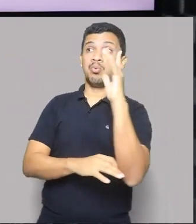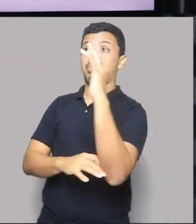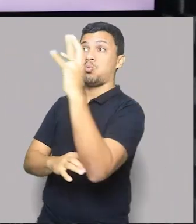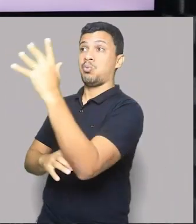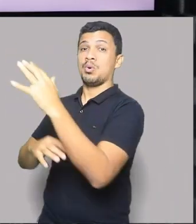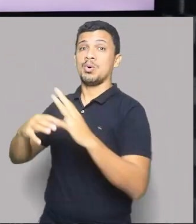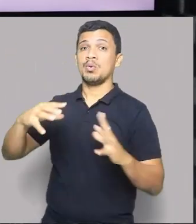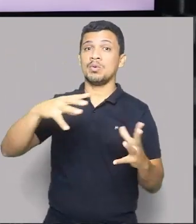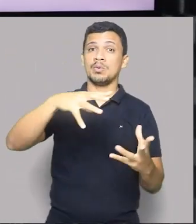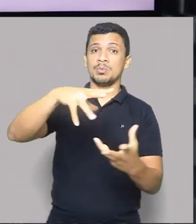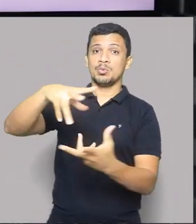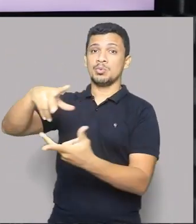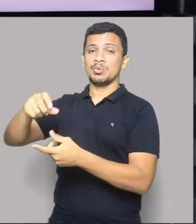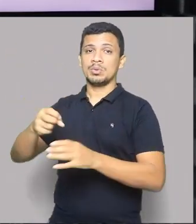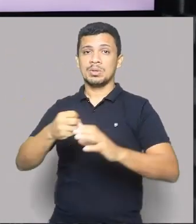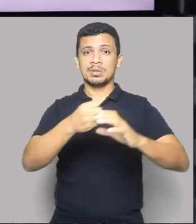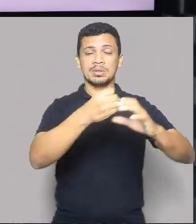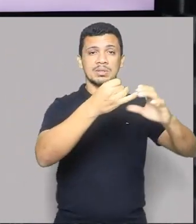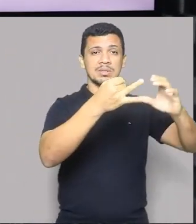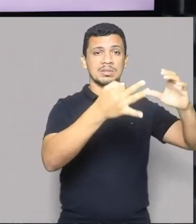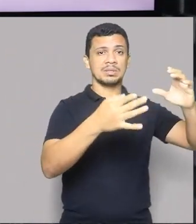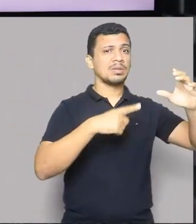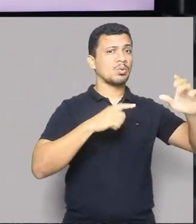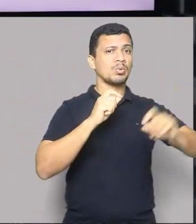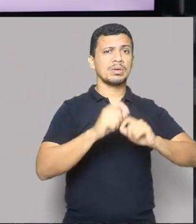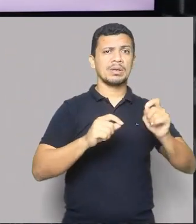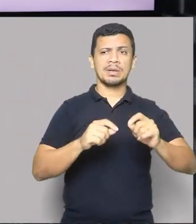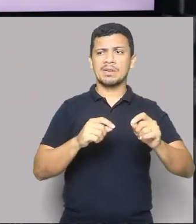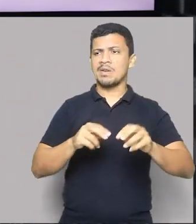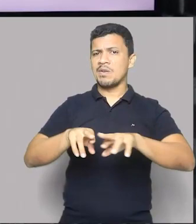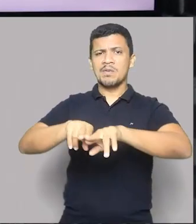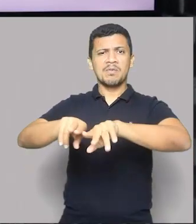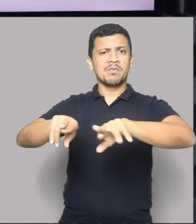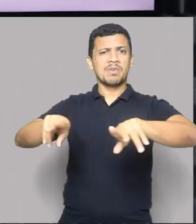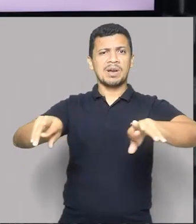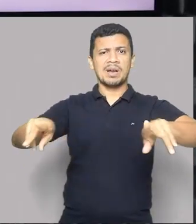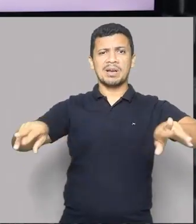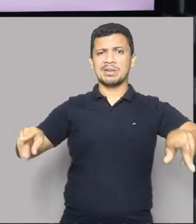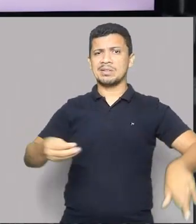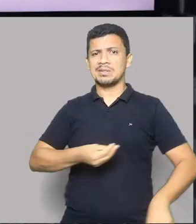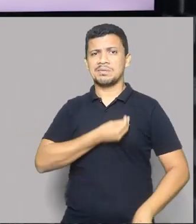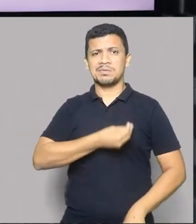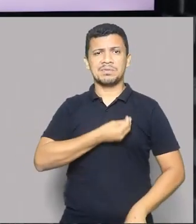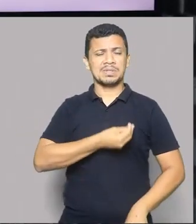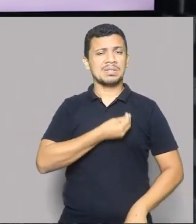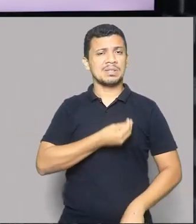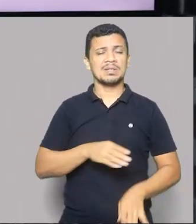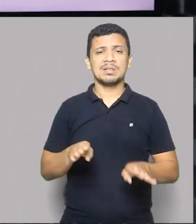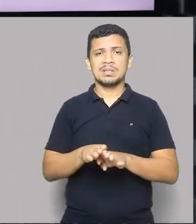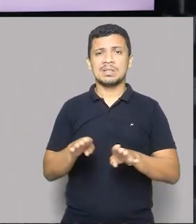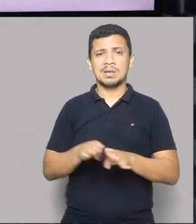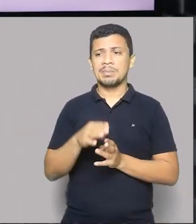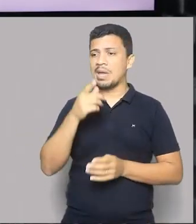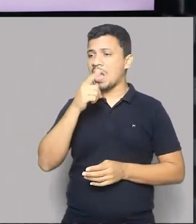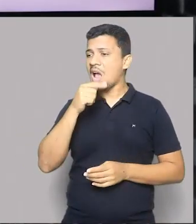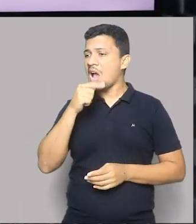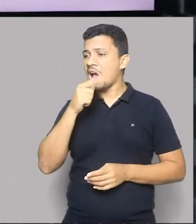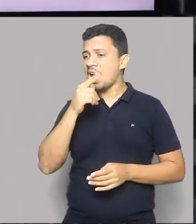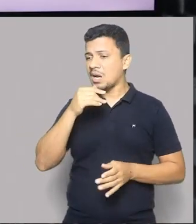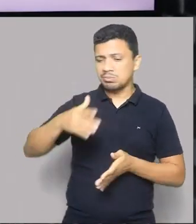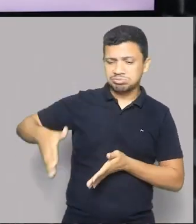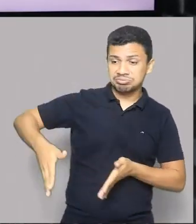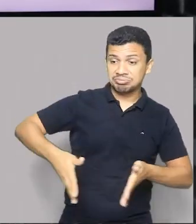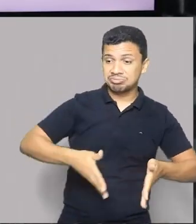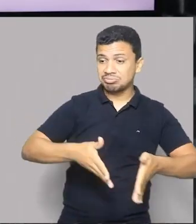acaba sendo caracterizado por uma vasta biodiversidade, uma das maiores bacias hidrográficas do mundo, com